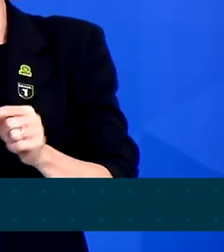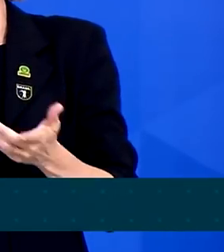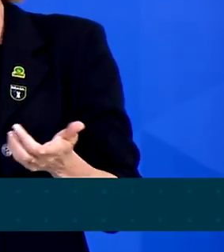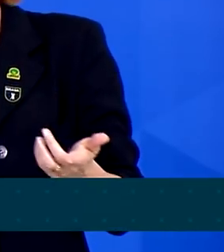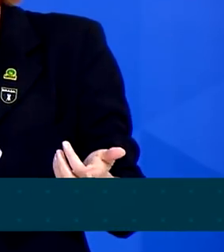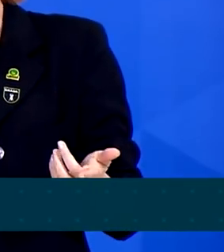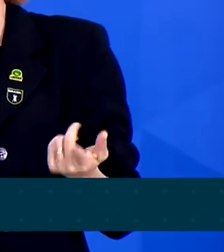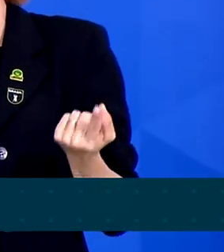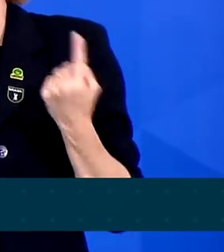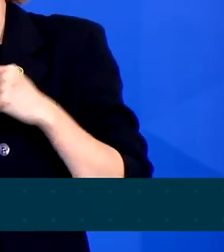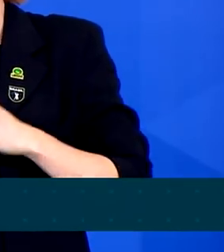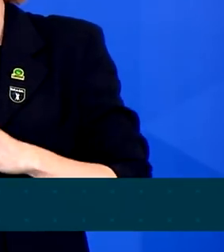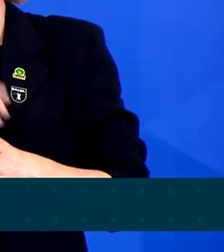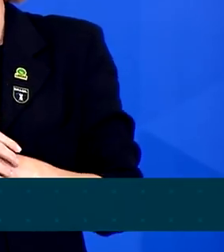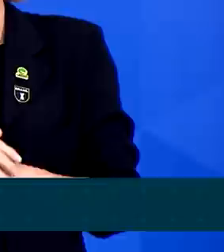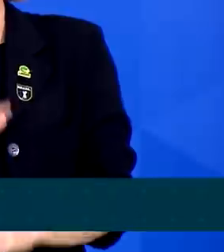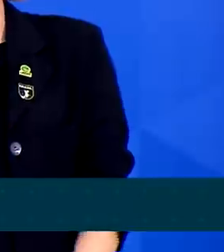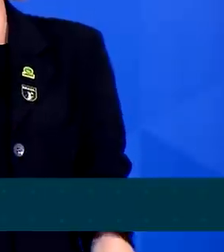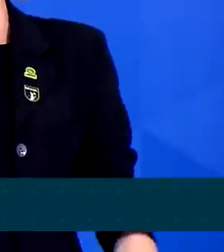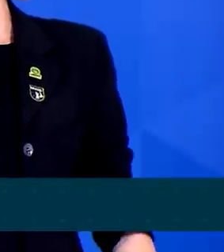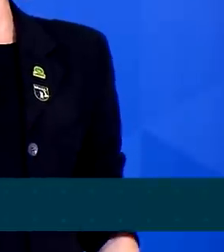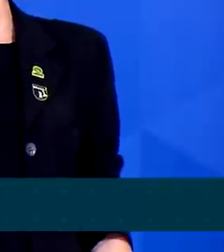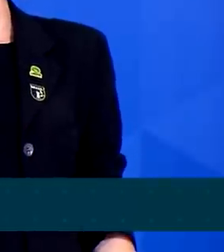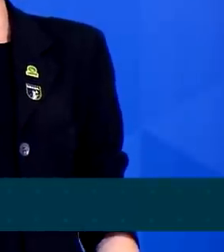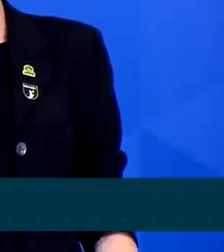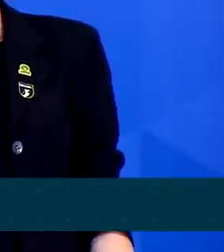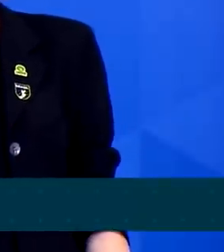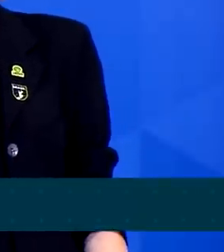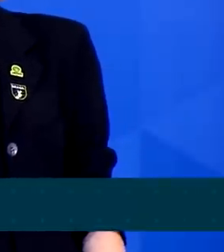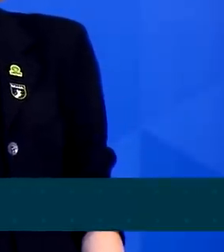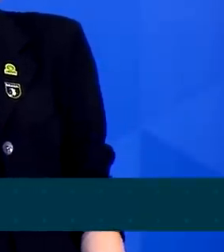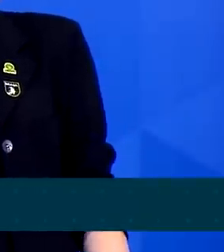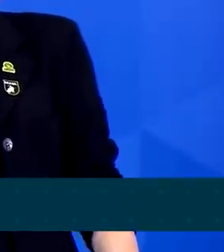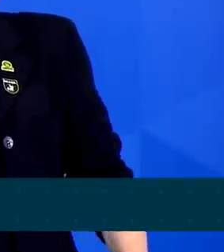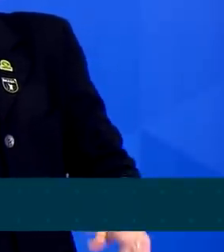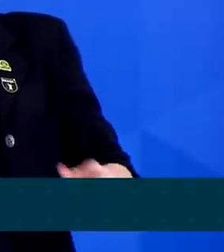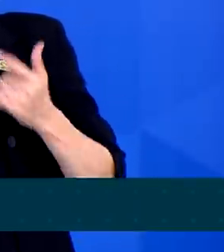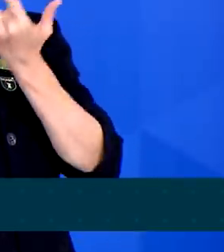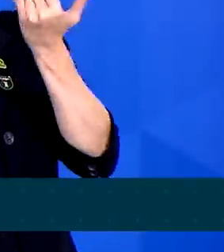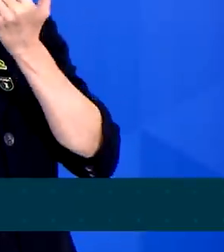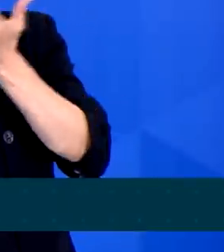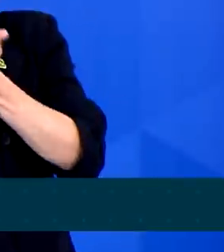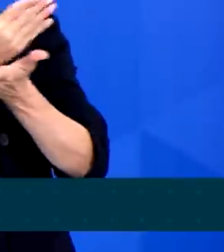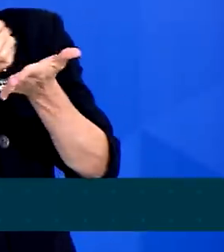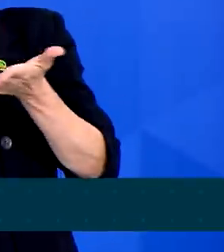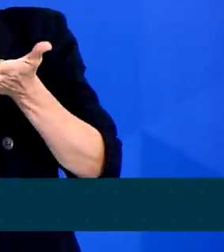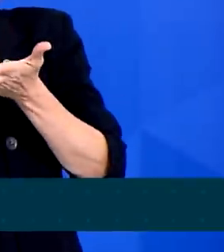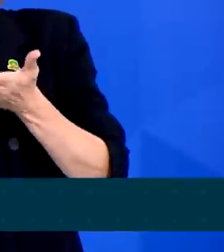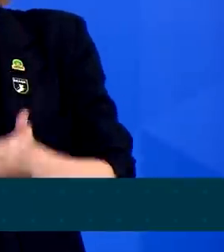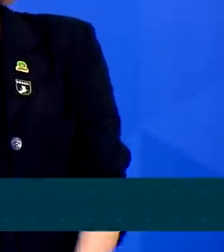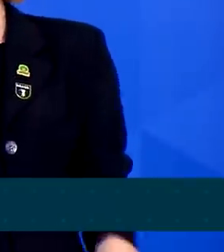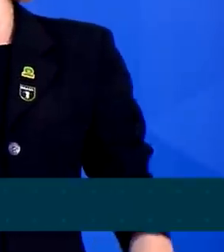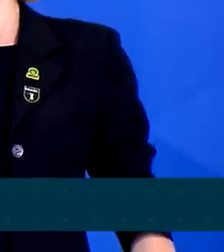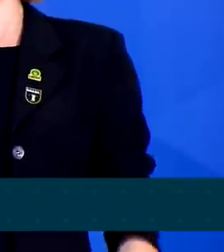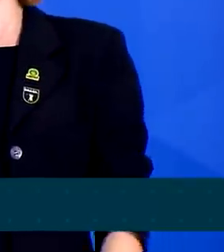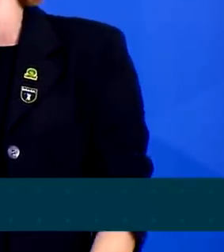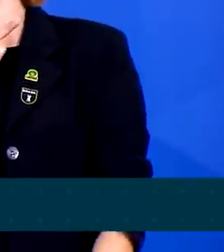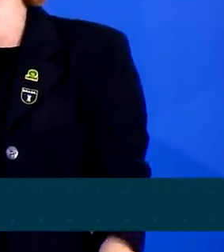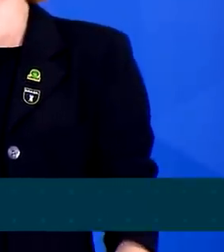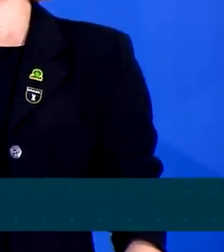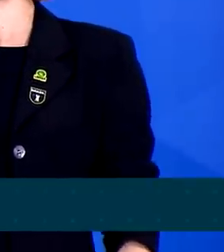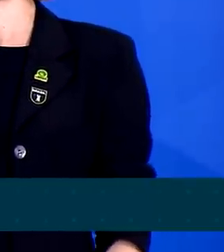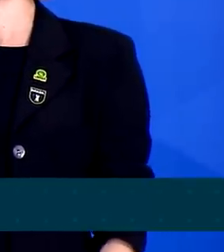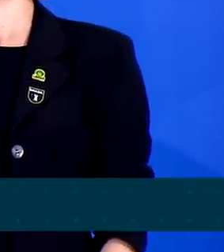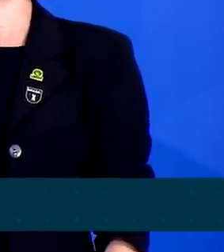sendo que 850 mil, segundo os nossos dados, vão obter até 92%